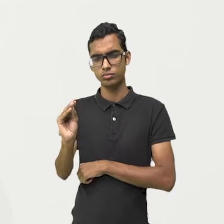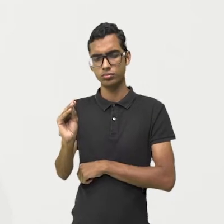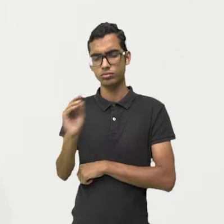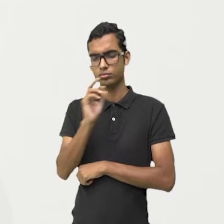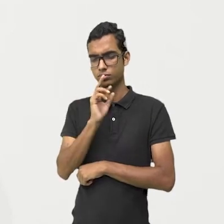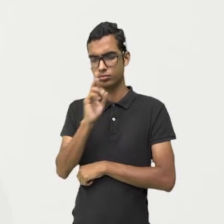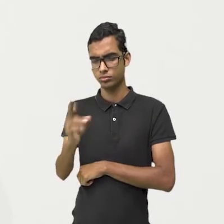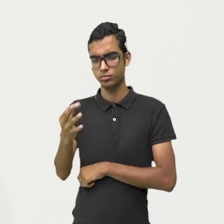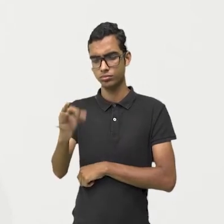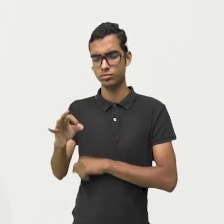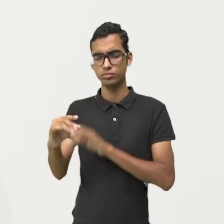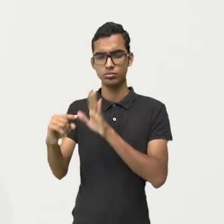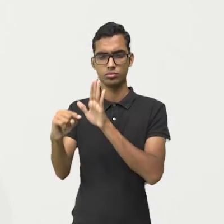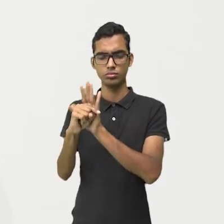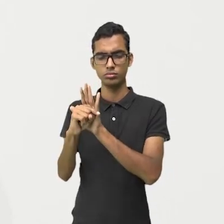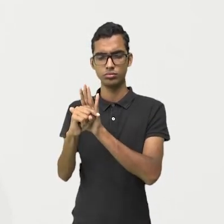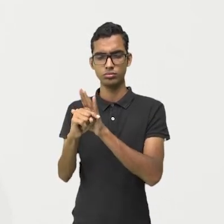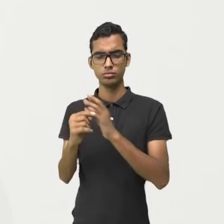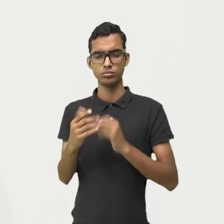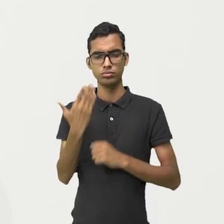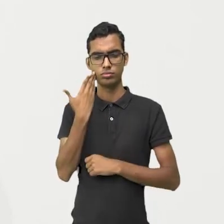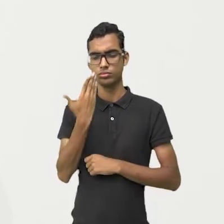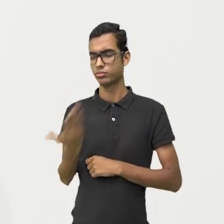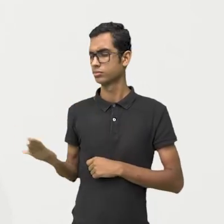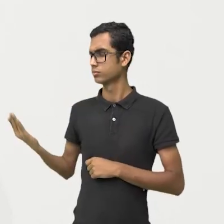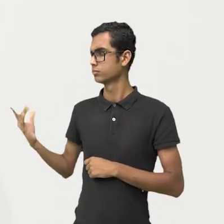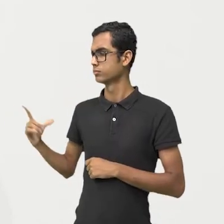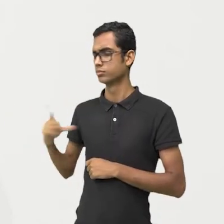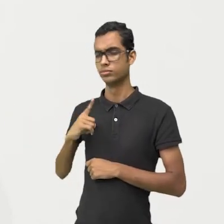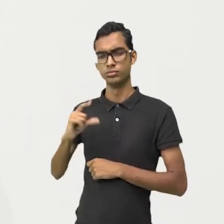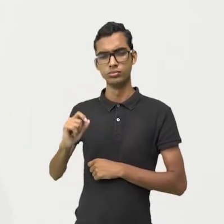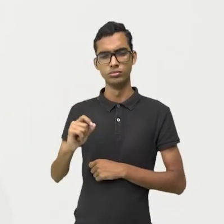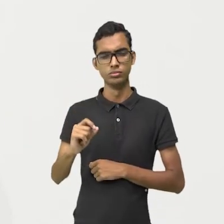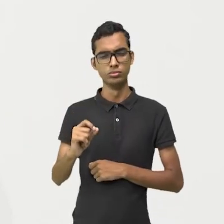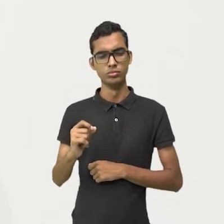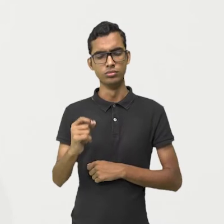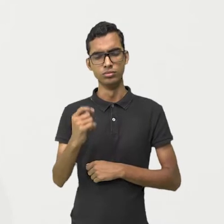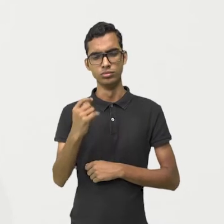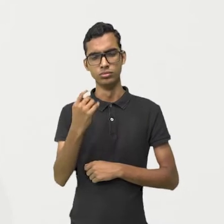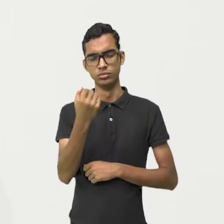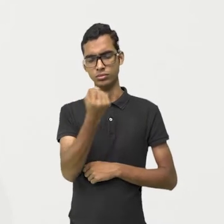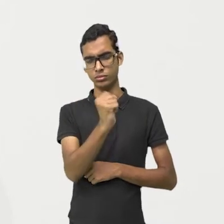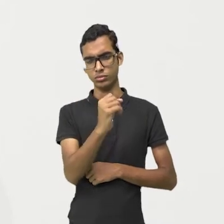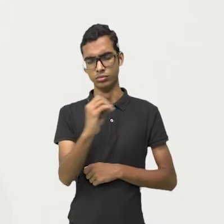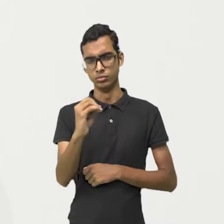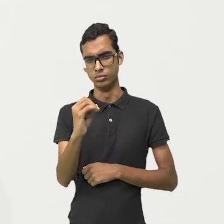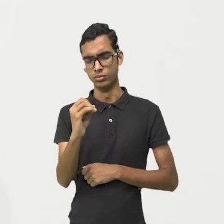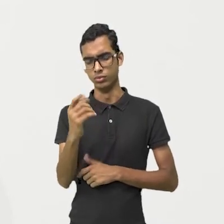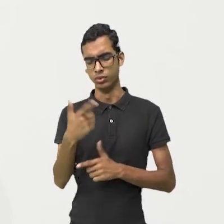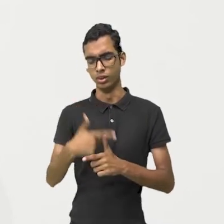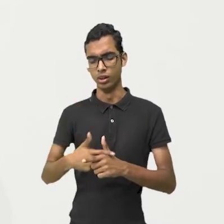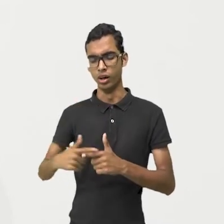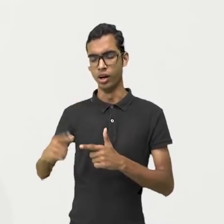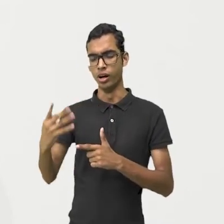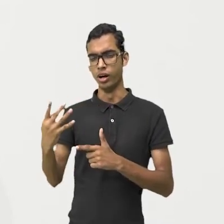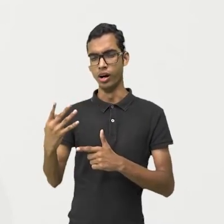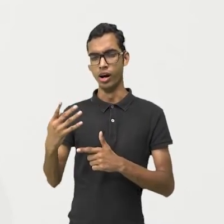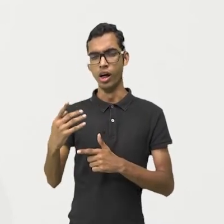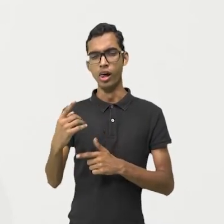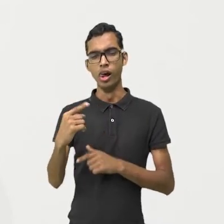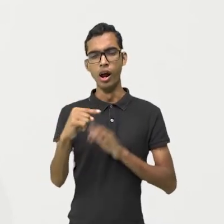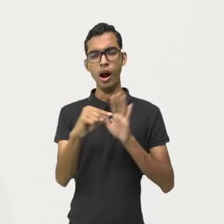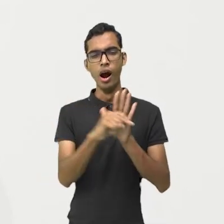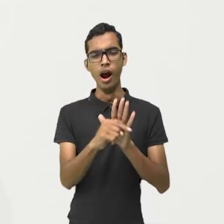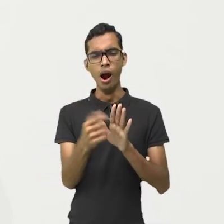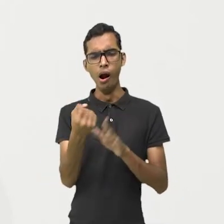solução negativa. Então, aqui, o é que eu tenho? Eu quero a quarta parte. Ora, mas o que